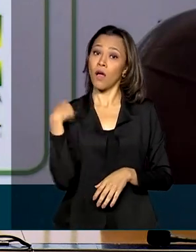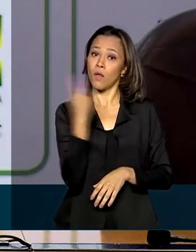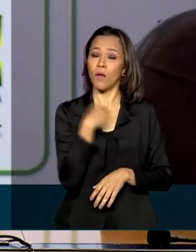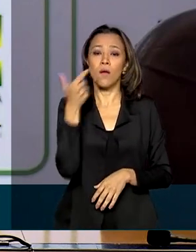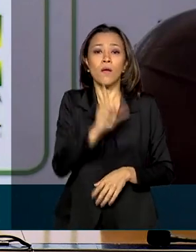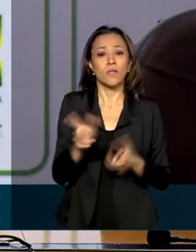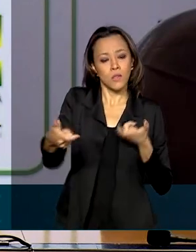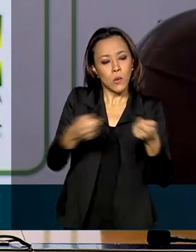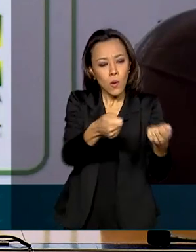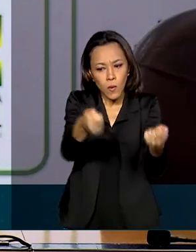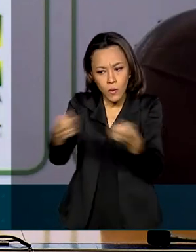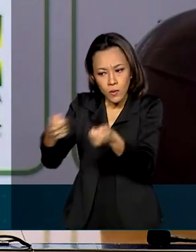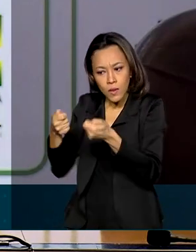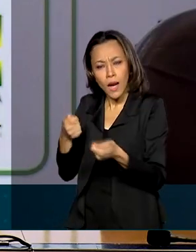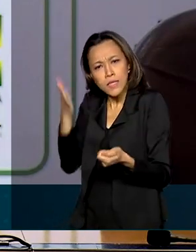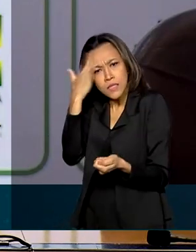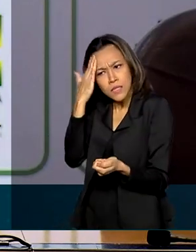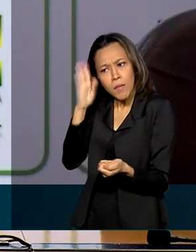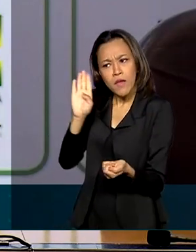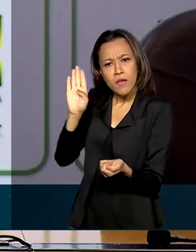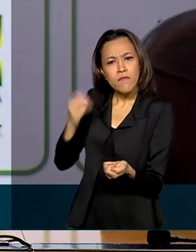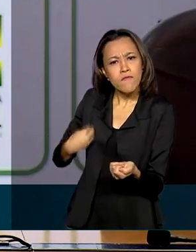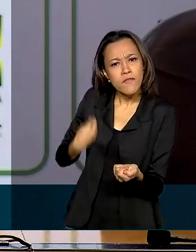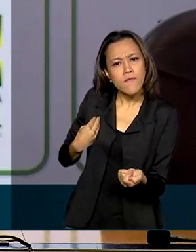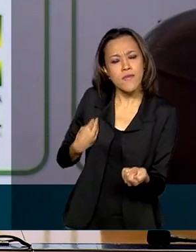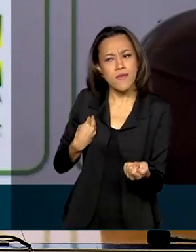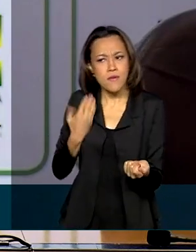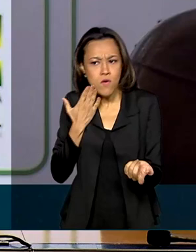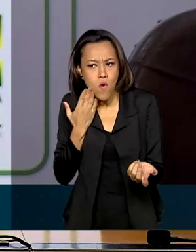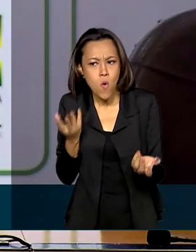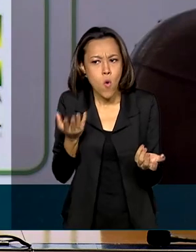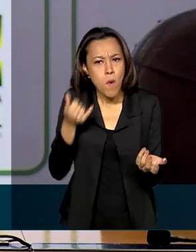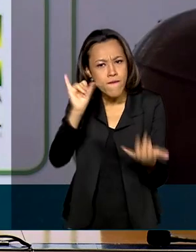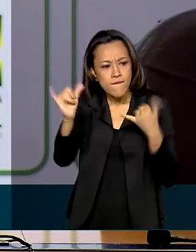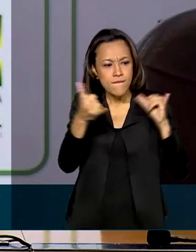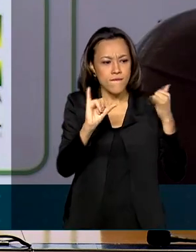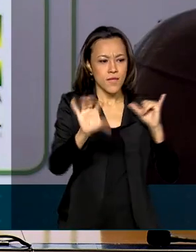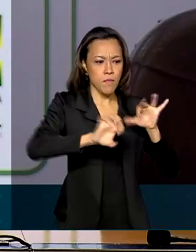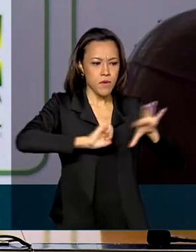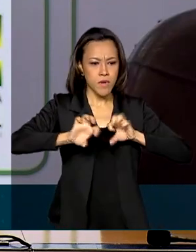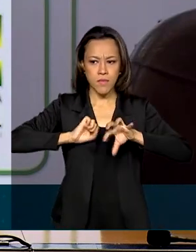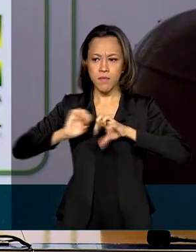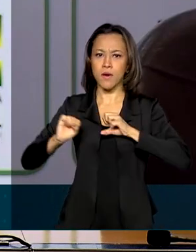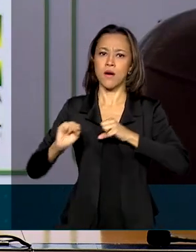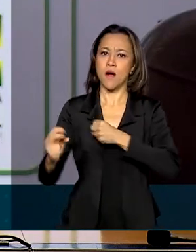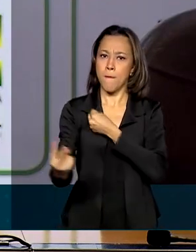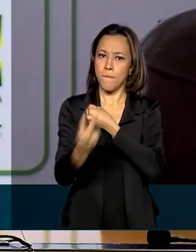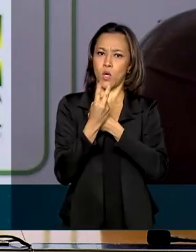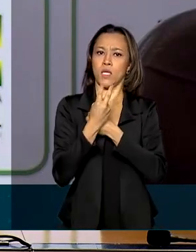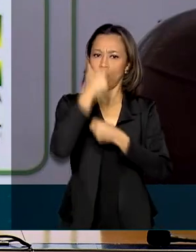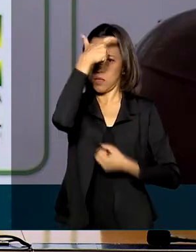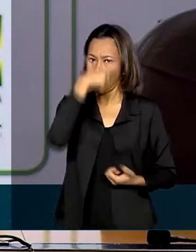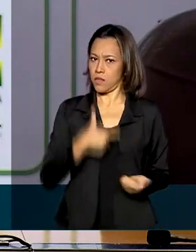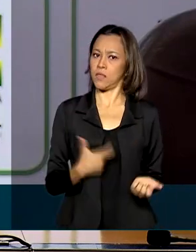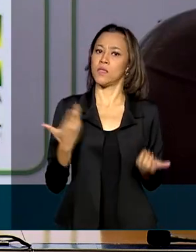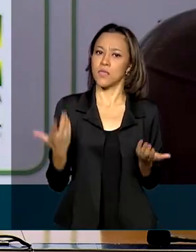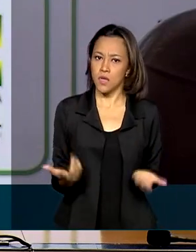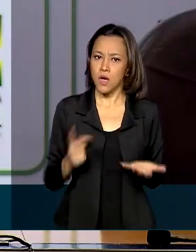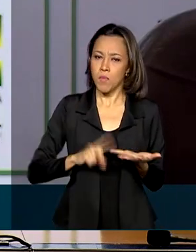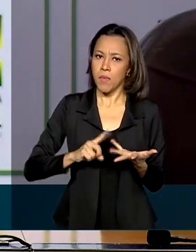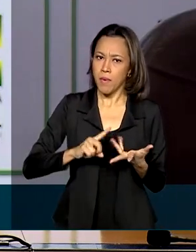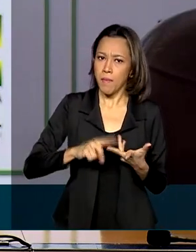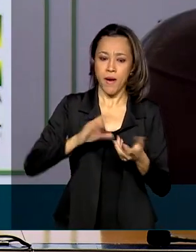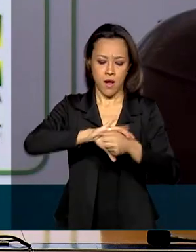Estamos sabendo conviver com a doença, usando as medidas de prevenção, equipamentos de proteção individual, a